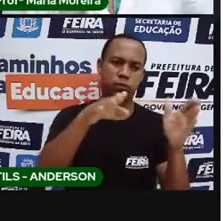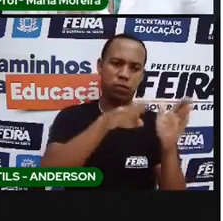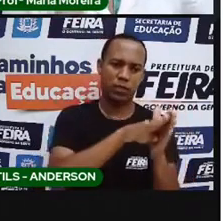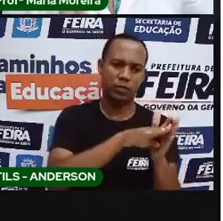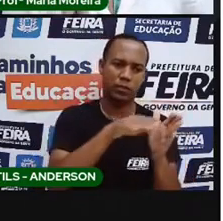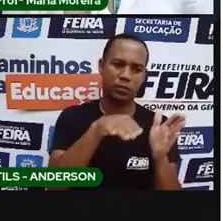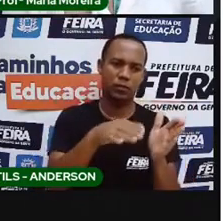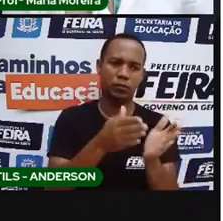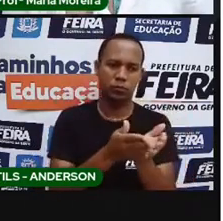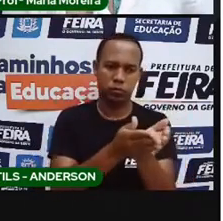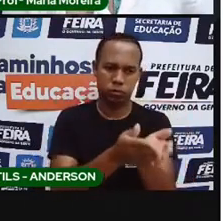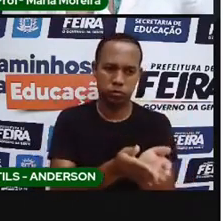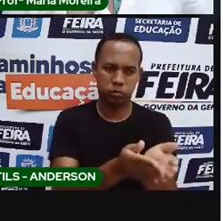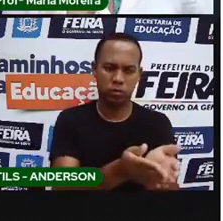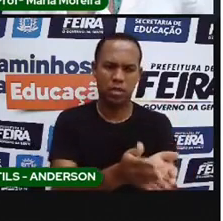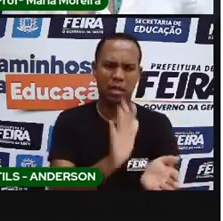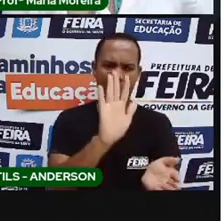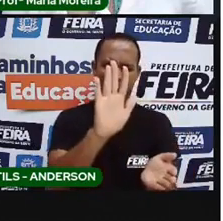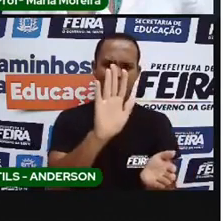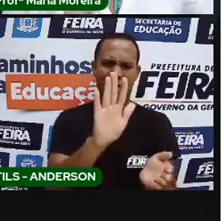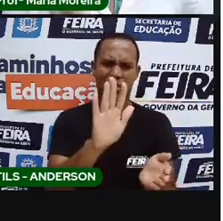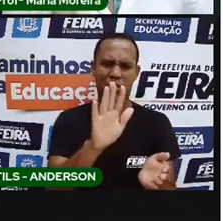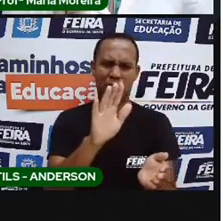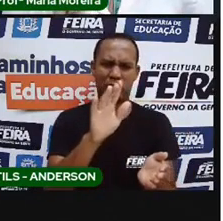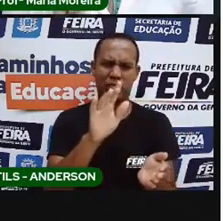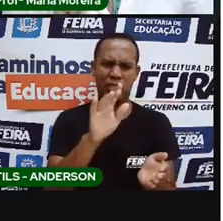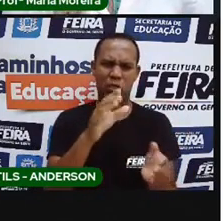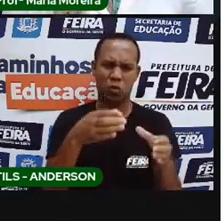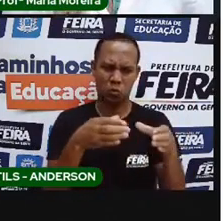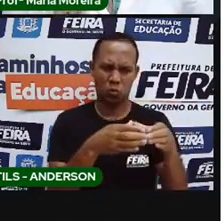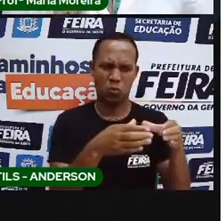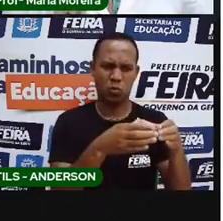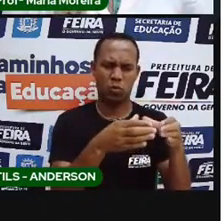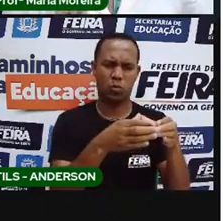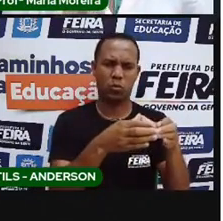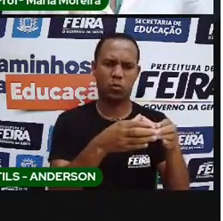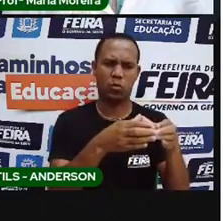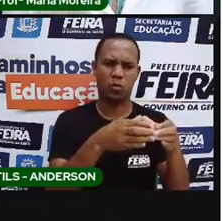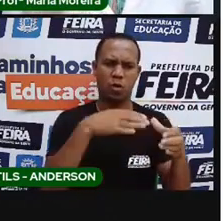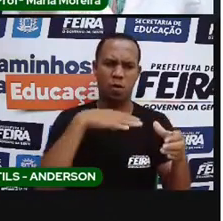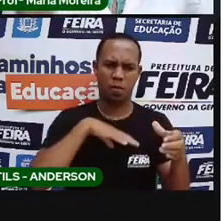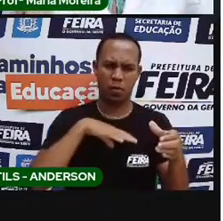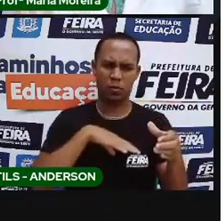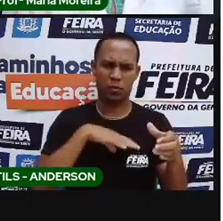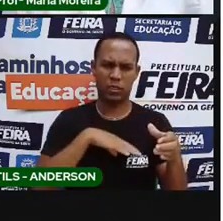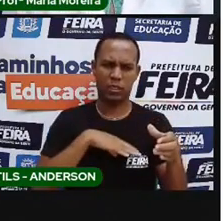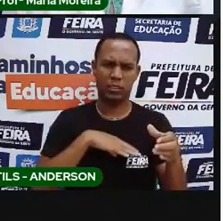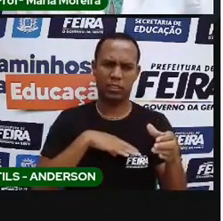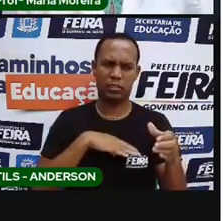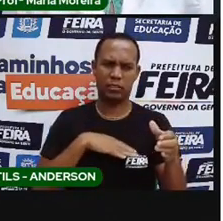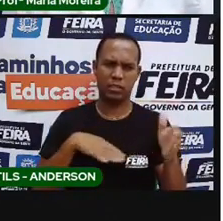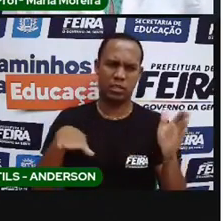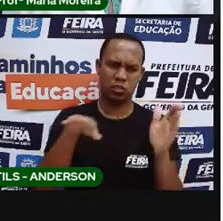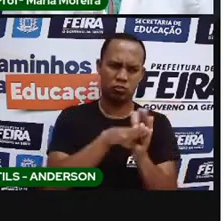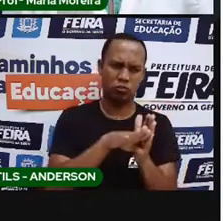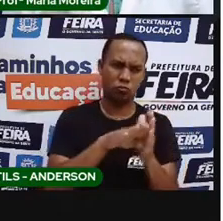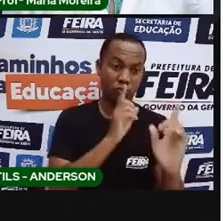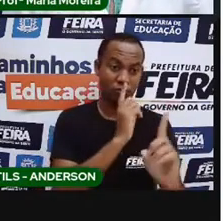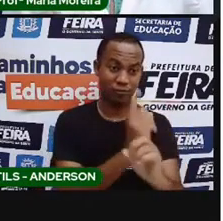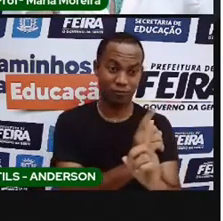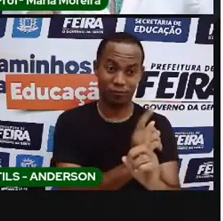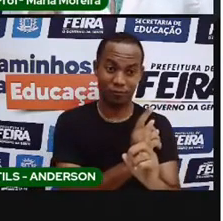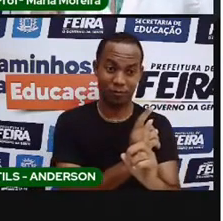foi realmente descoberto pelos portugueses? Lembra que a Pôr já falou isso com vocês? Antes da chegada dos portugueses,